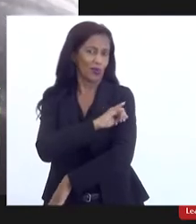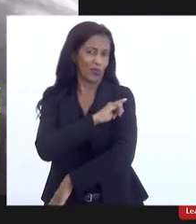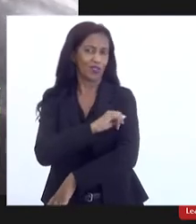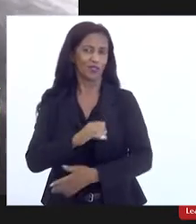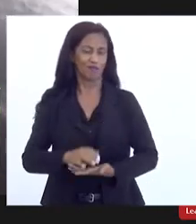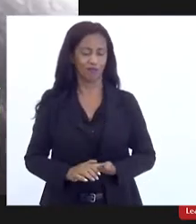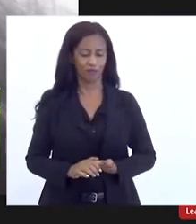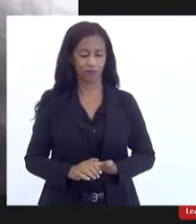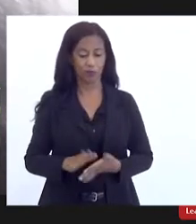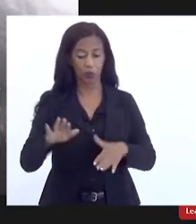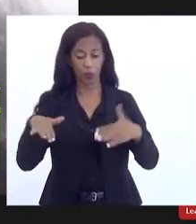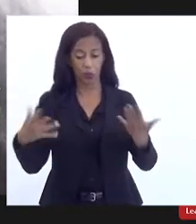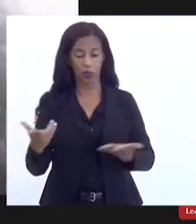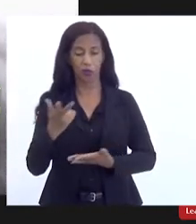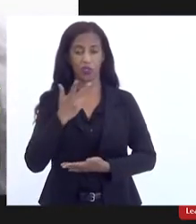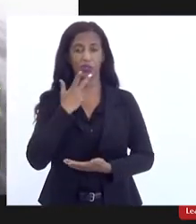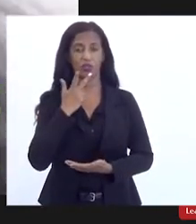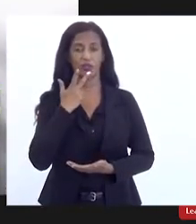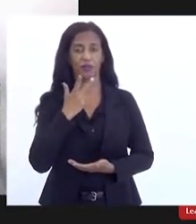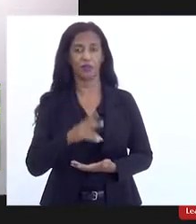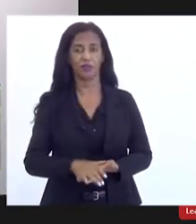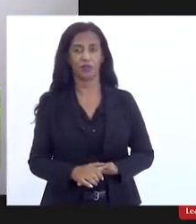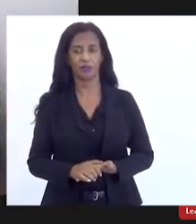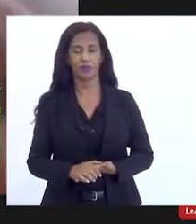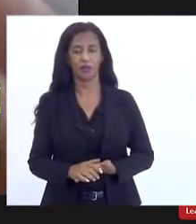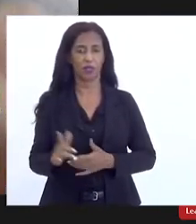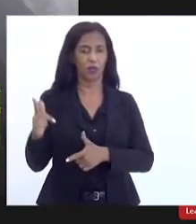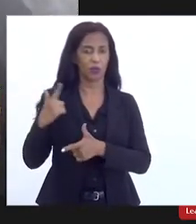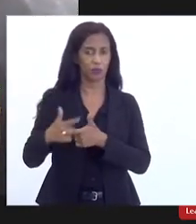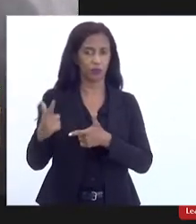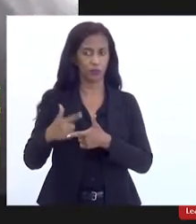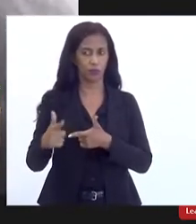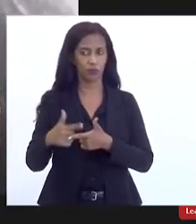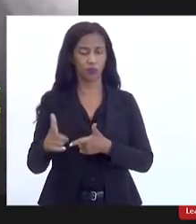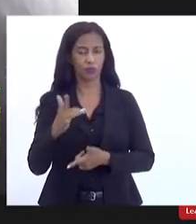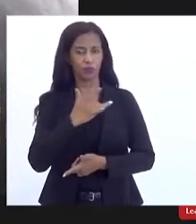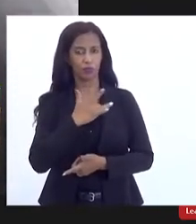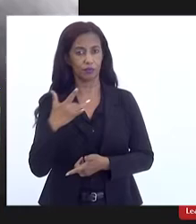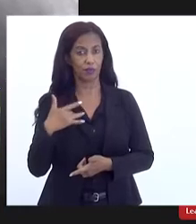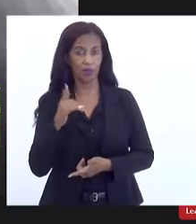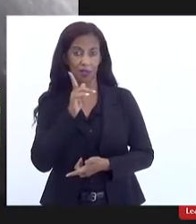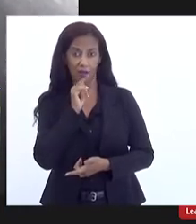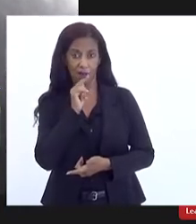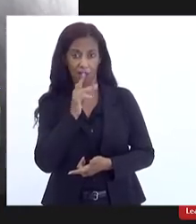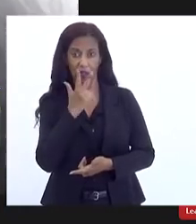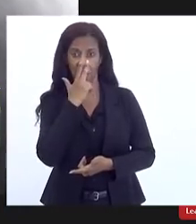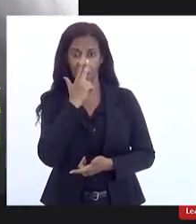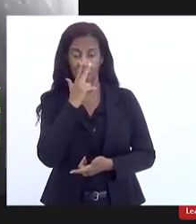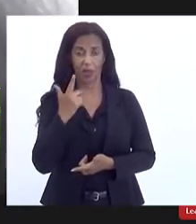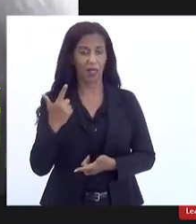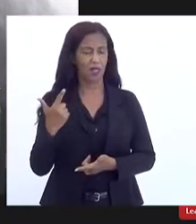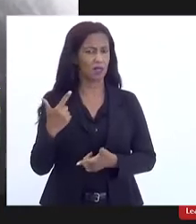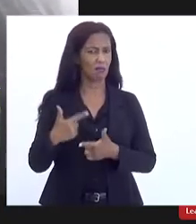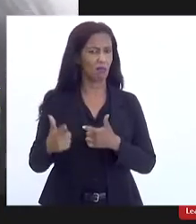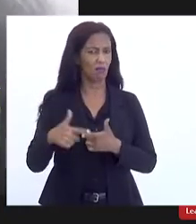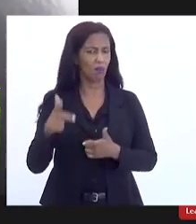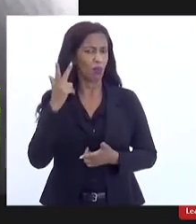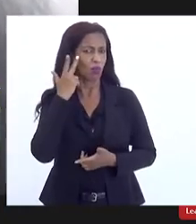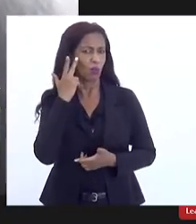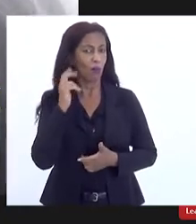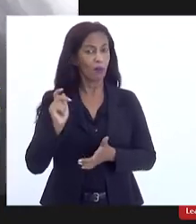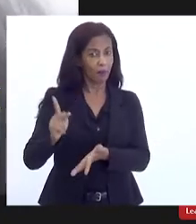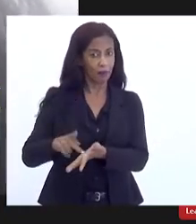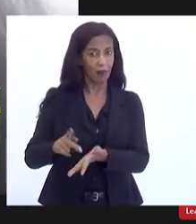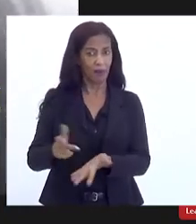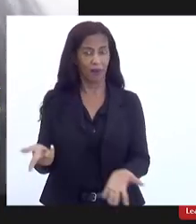bom quando a gente fala de problema de saúde de água parece um problema pontual e realmente